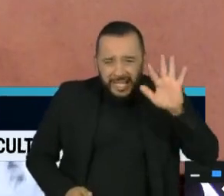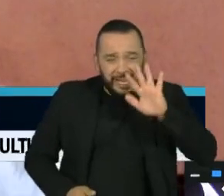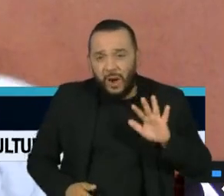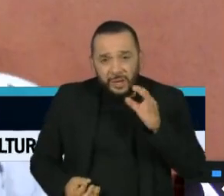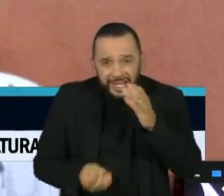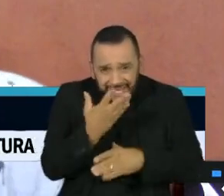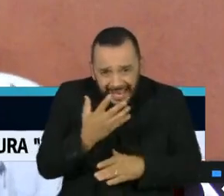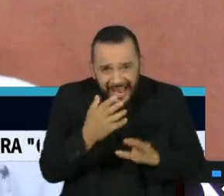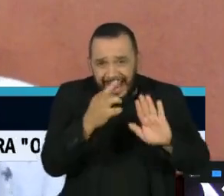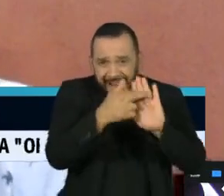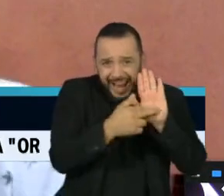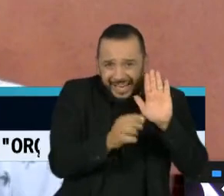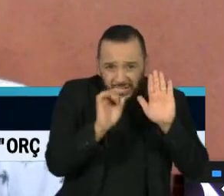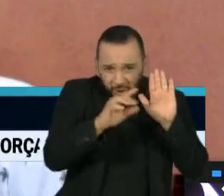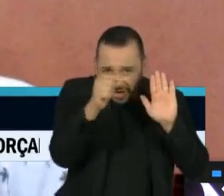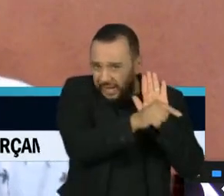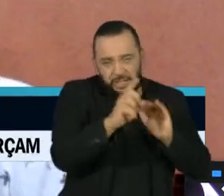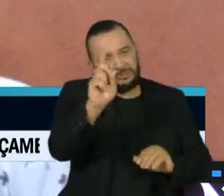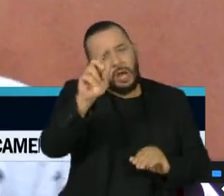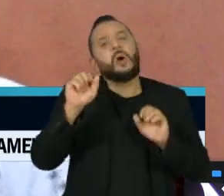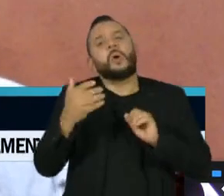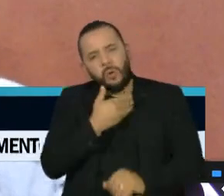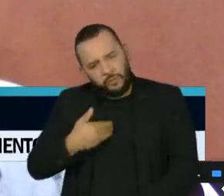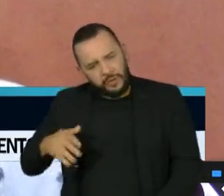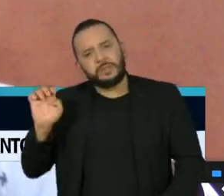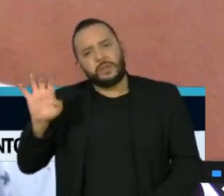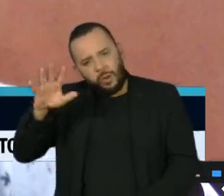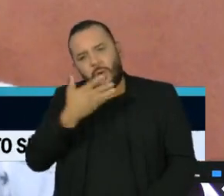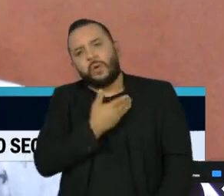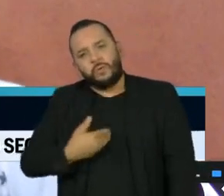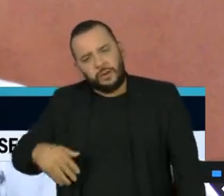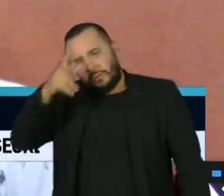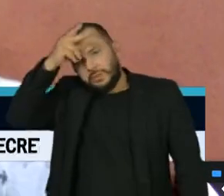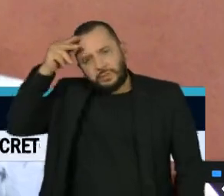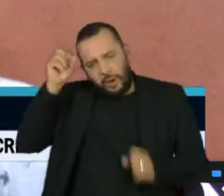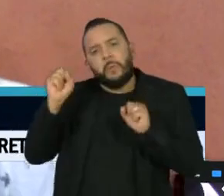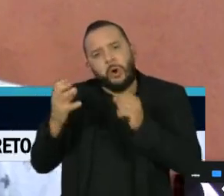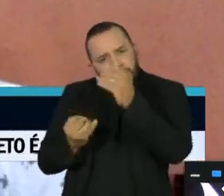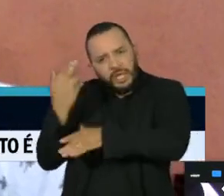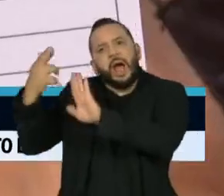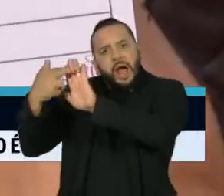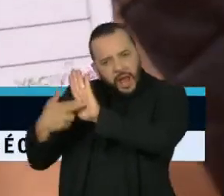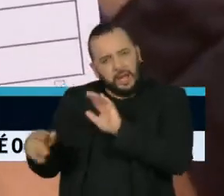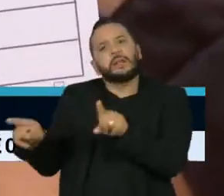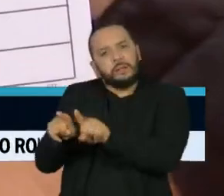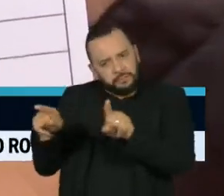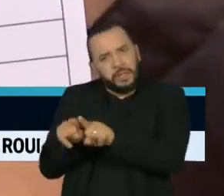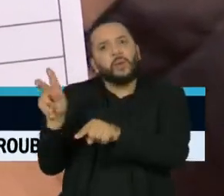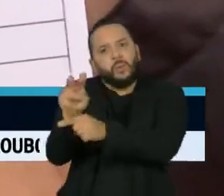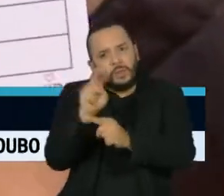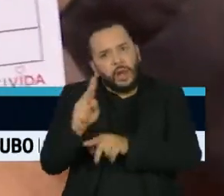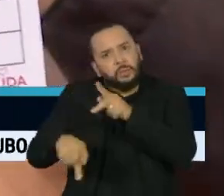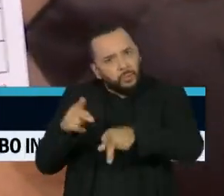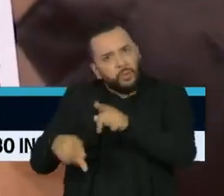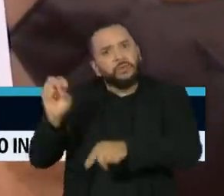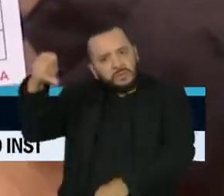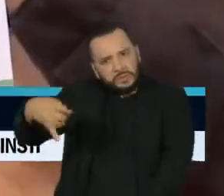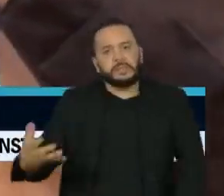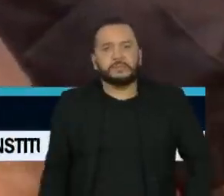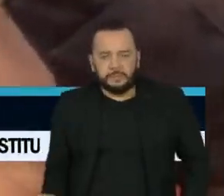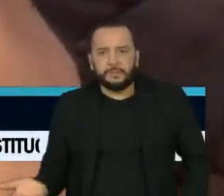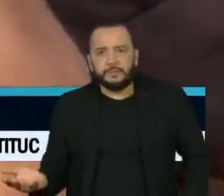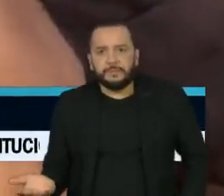municipais de adotar medidas mais rígidas que trabalhem para a prevenção da transmissão da